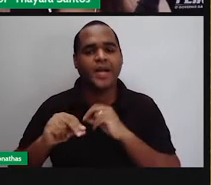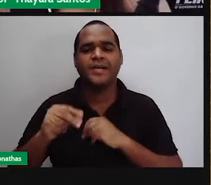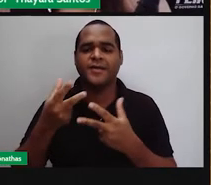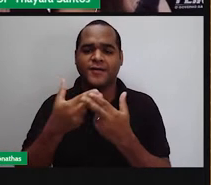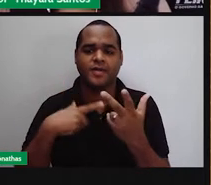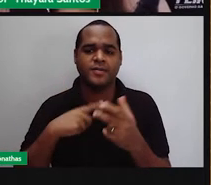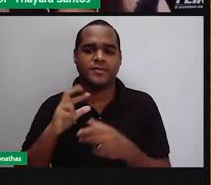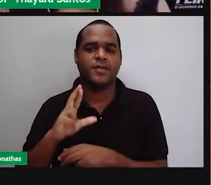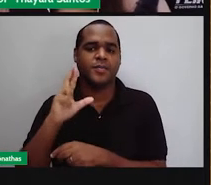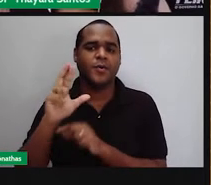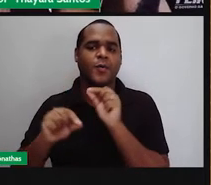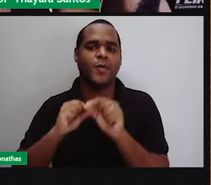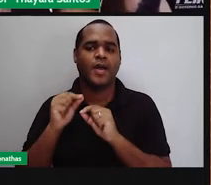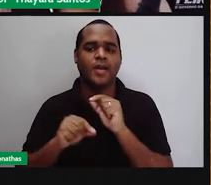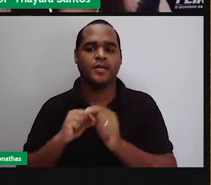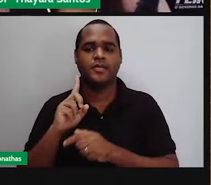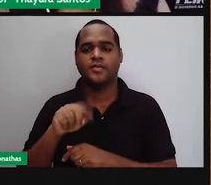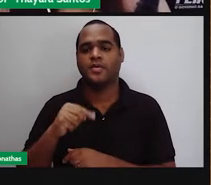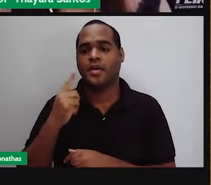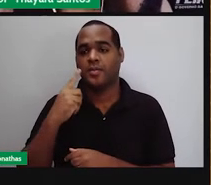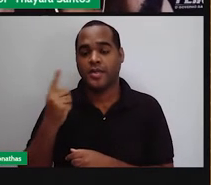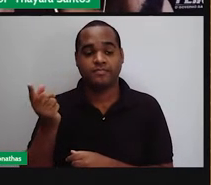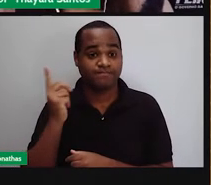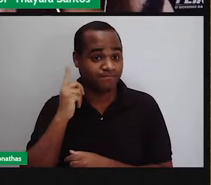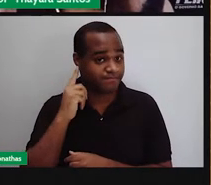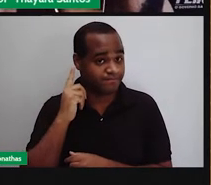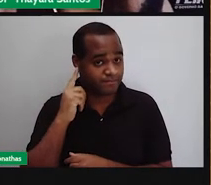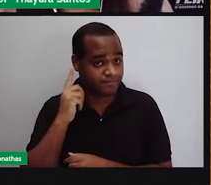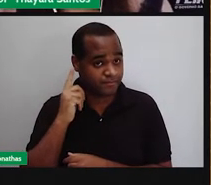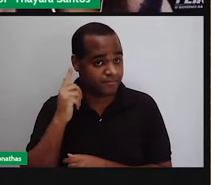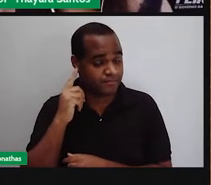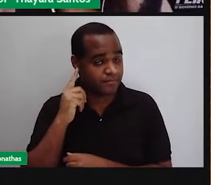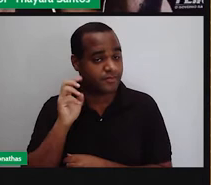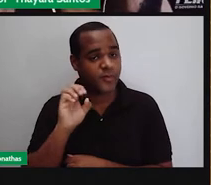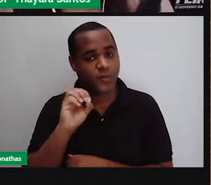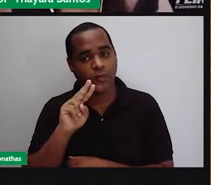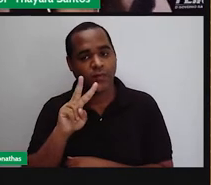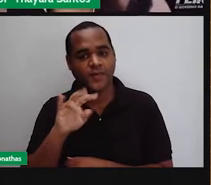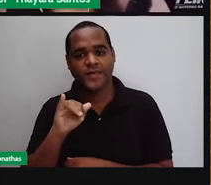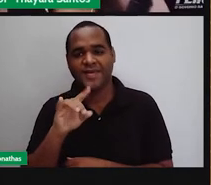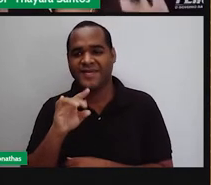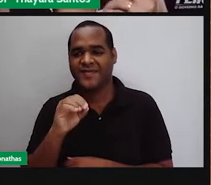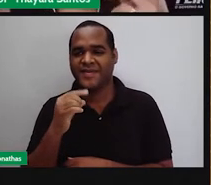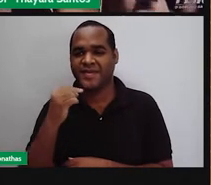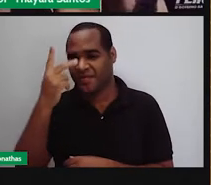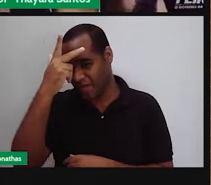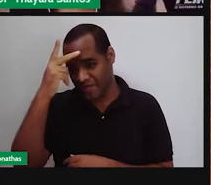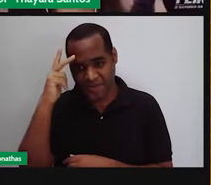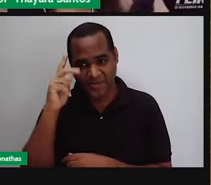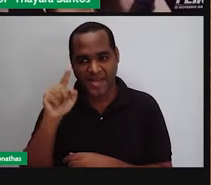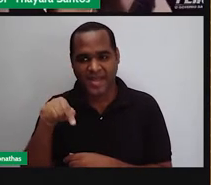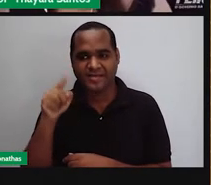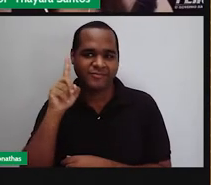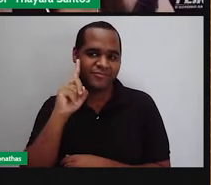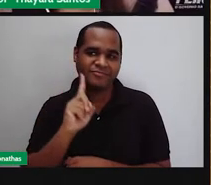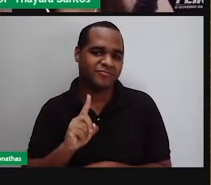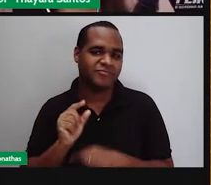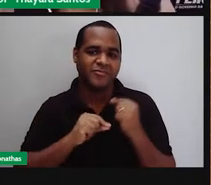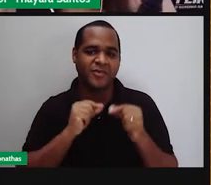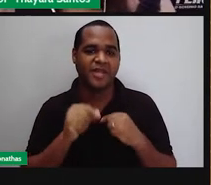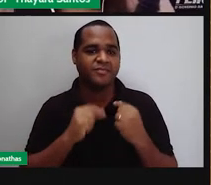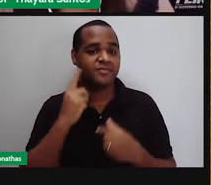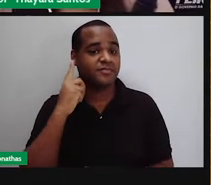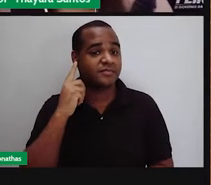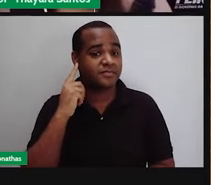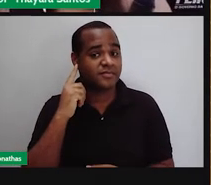órgão responsável pela audição é a nossa orelha, ou o nosso ouvido. Só que o que muita gente não sabe é que essa